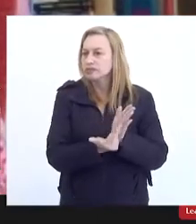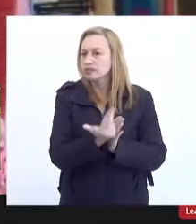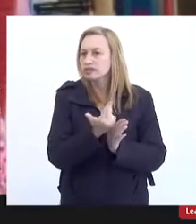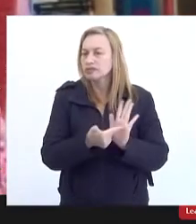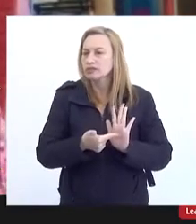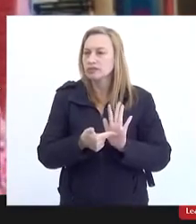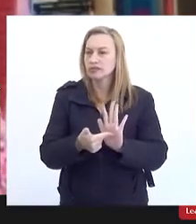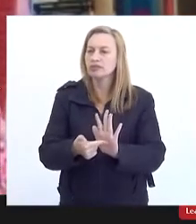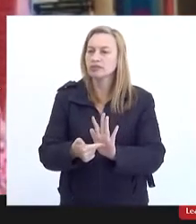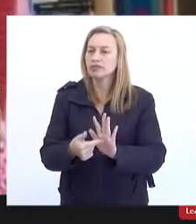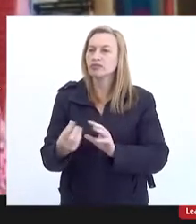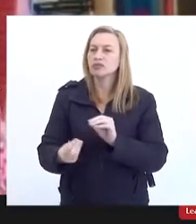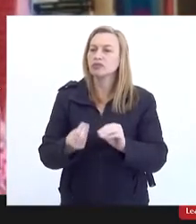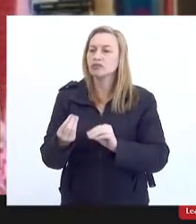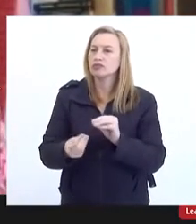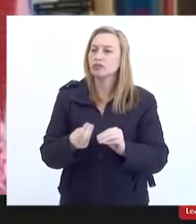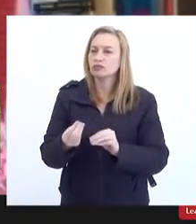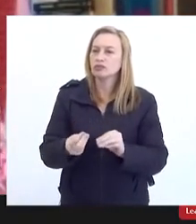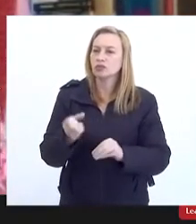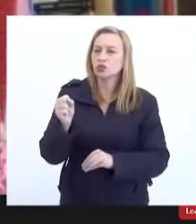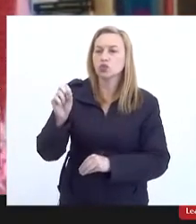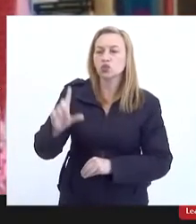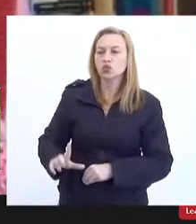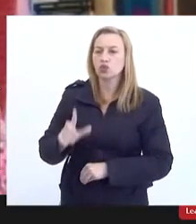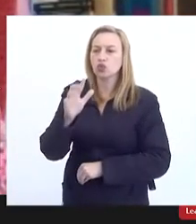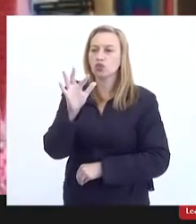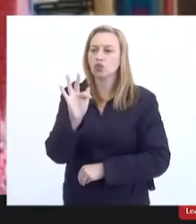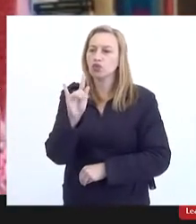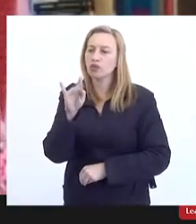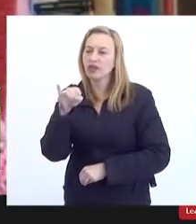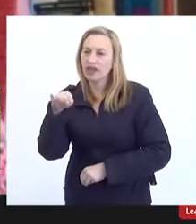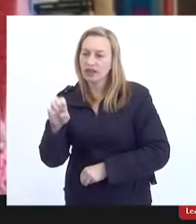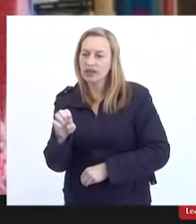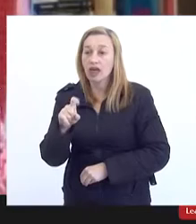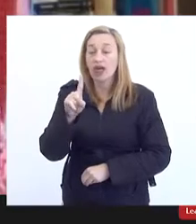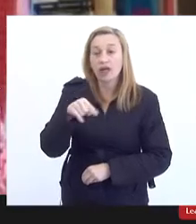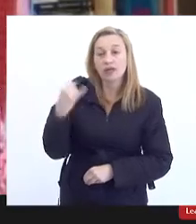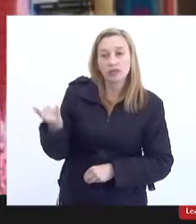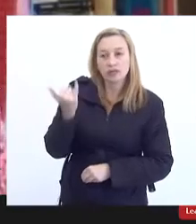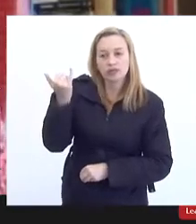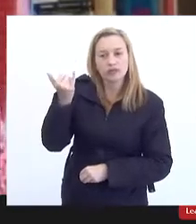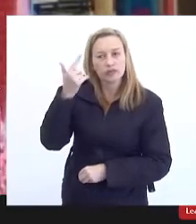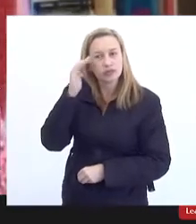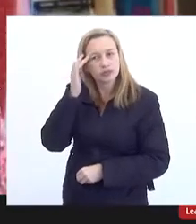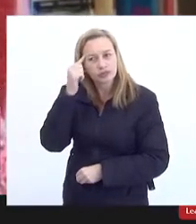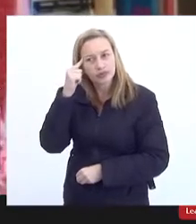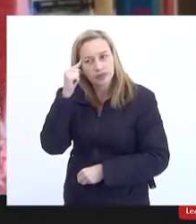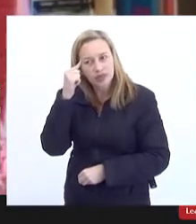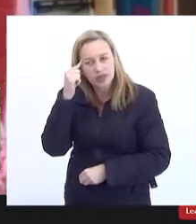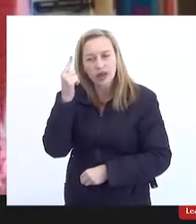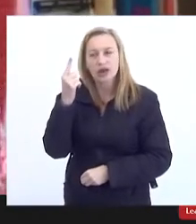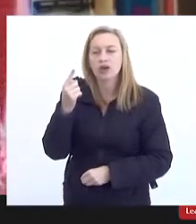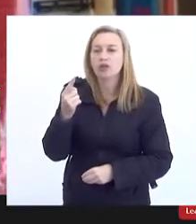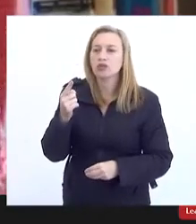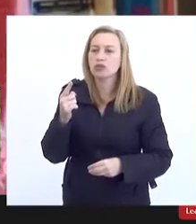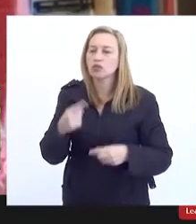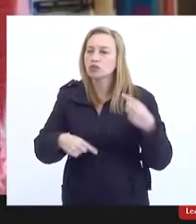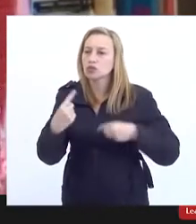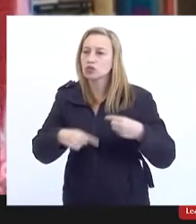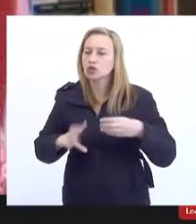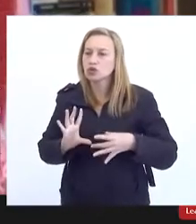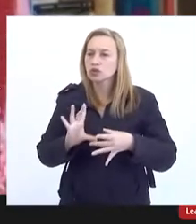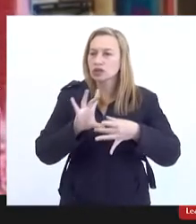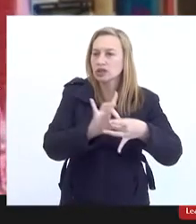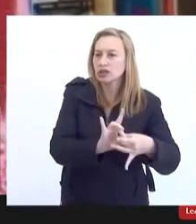como está a situação do sul fluminense e a importância de a gente pensar uma política integrada para esse sul